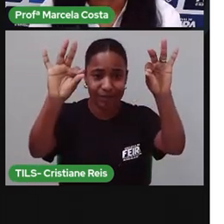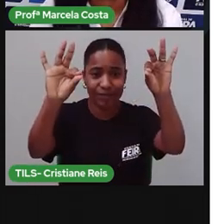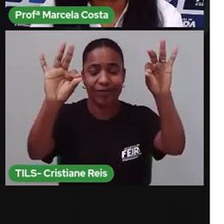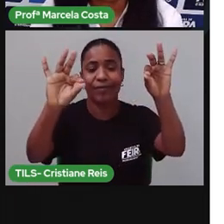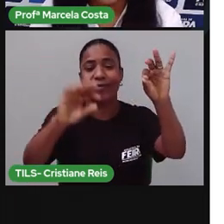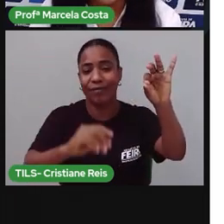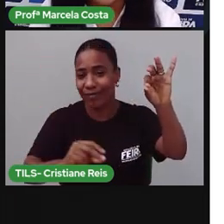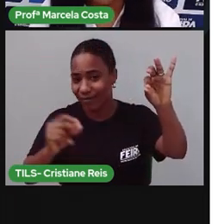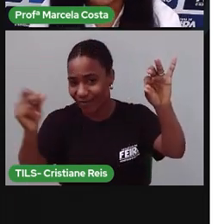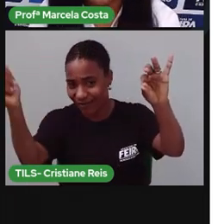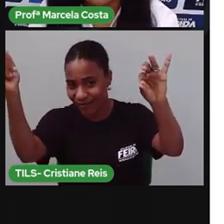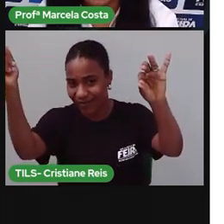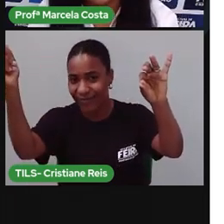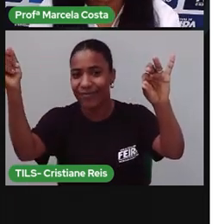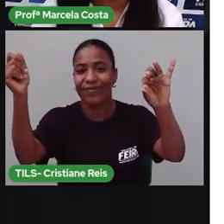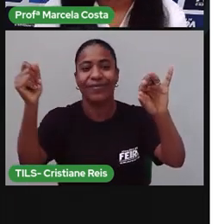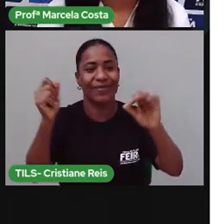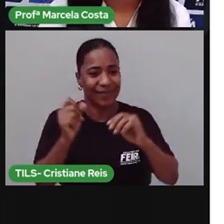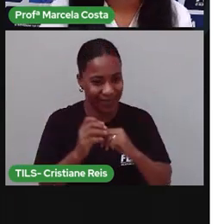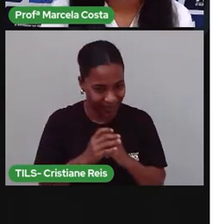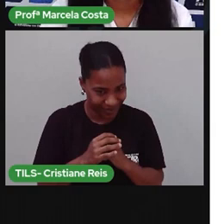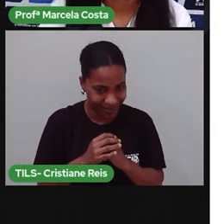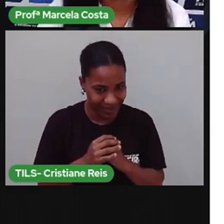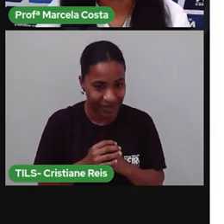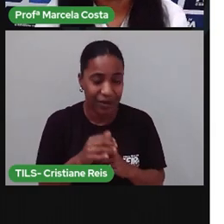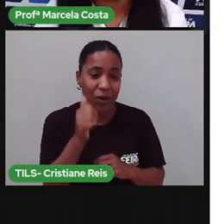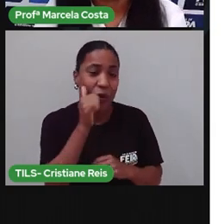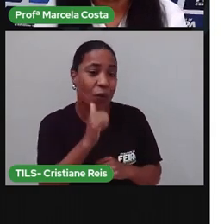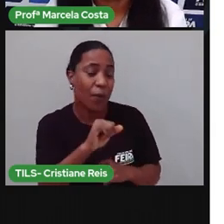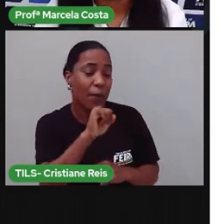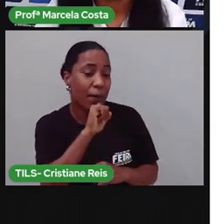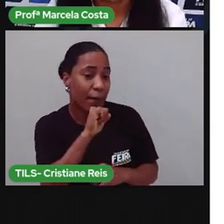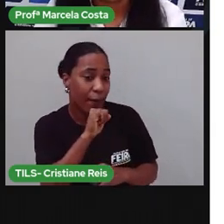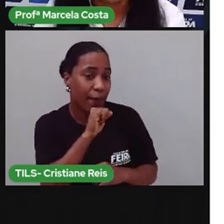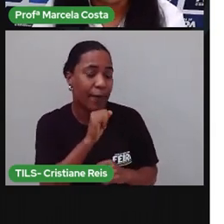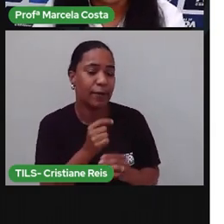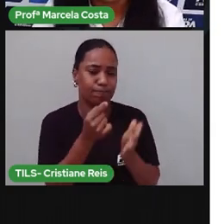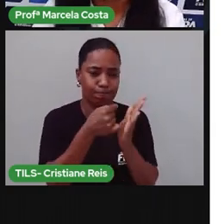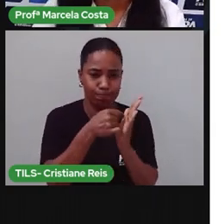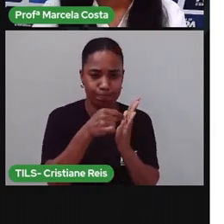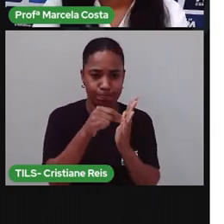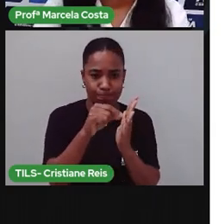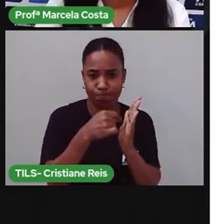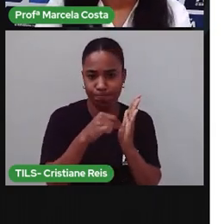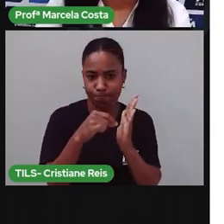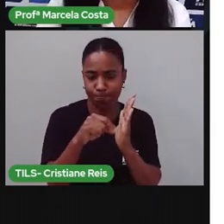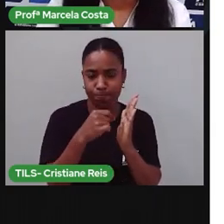Aí você vai escrever um aviso. Ou sua mãe escreve um recadinho para você.